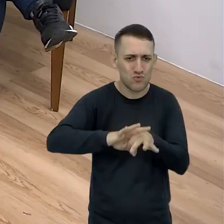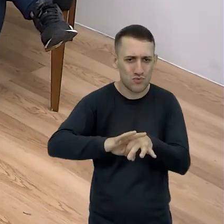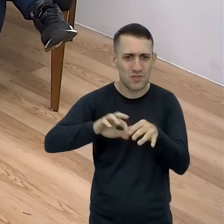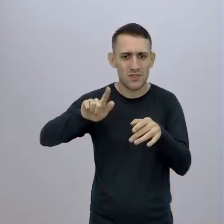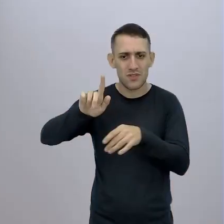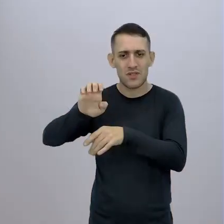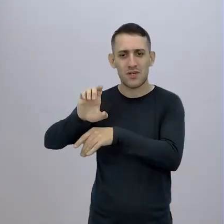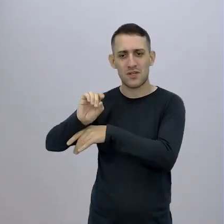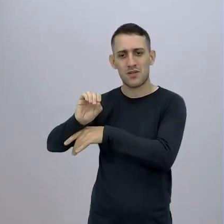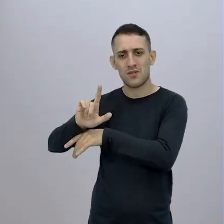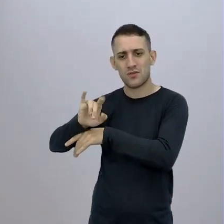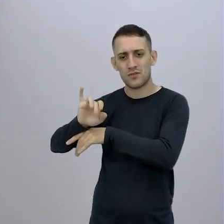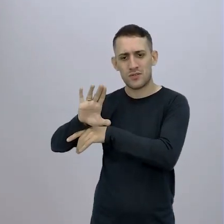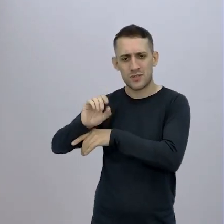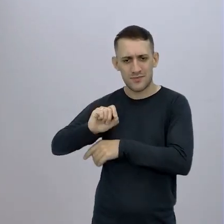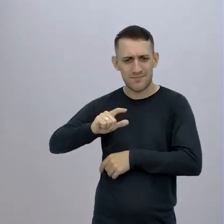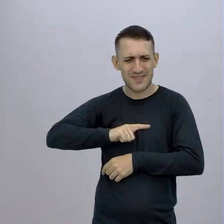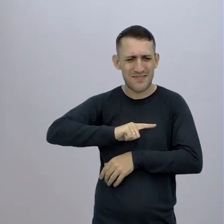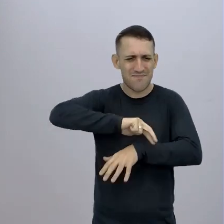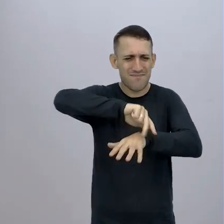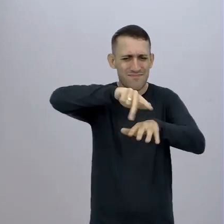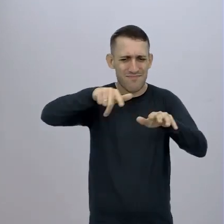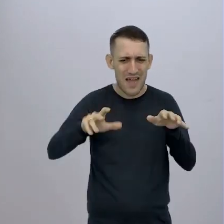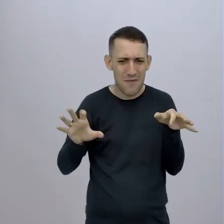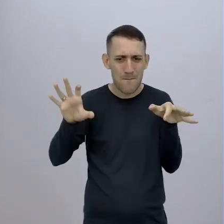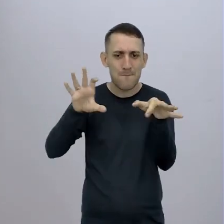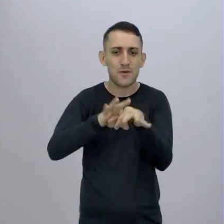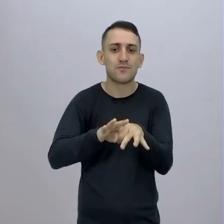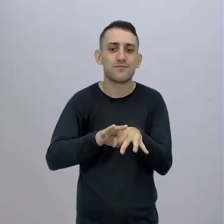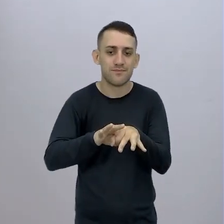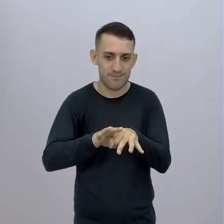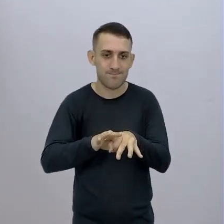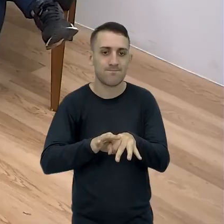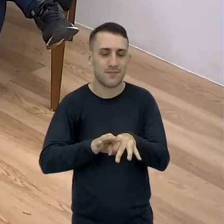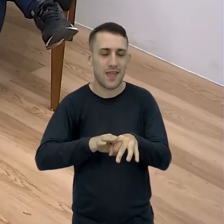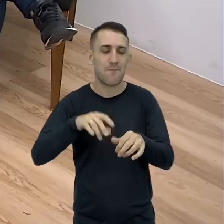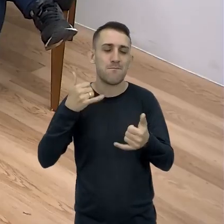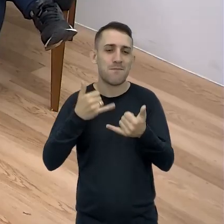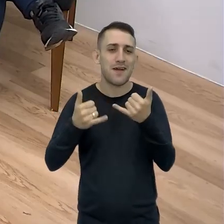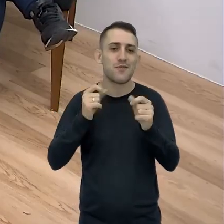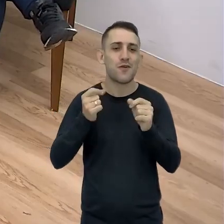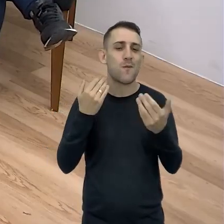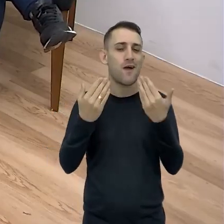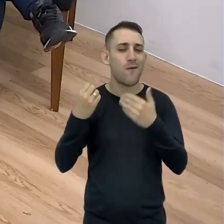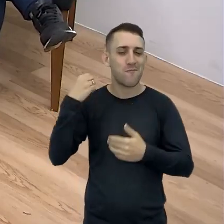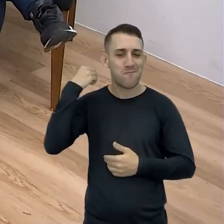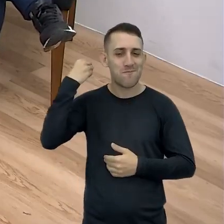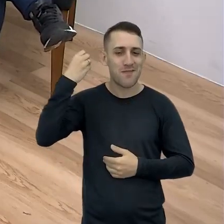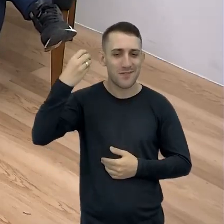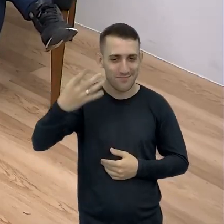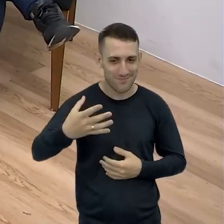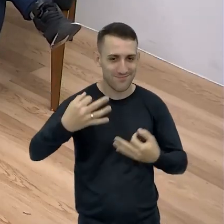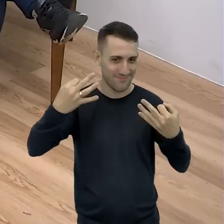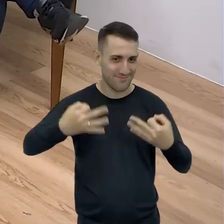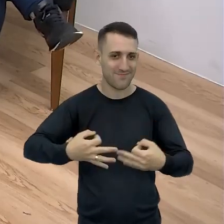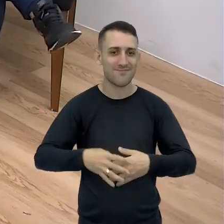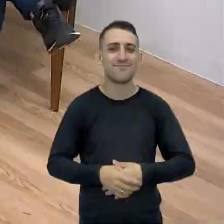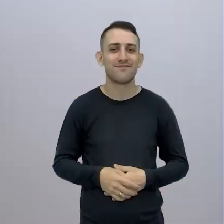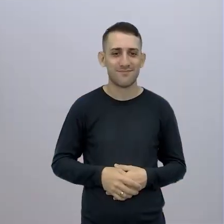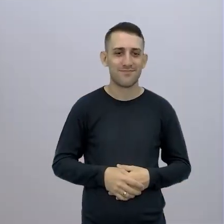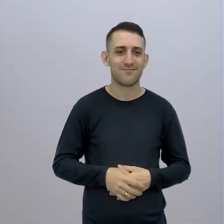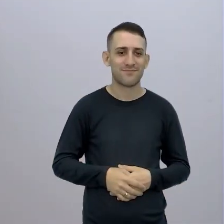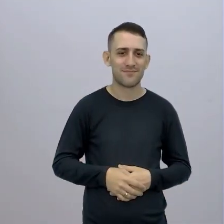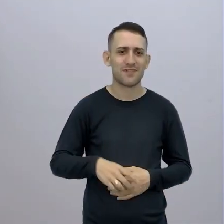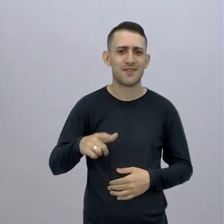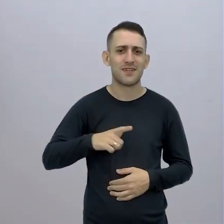Geologia Astrobiologia Astrobiologia Muita coisa Nossa É uma viagem Com a viagem, né? O aluno que teve nesse